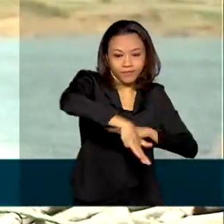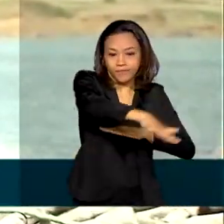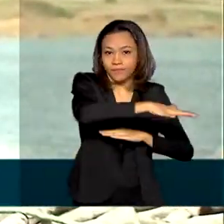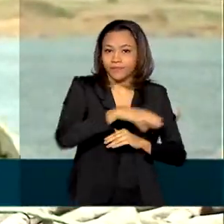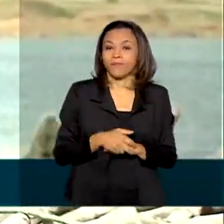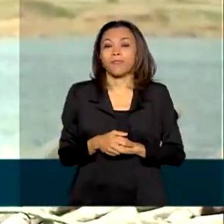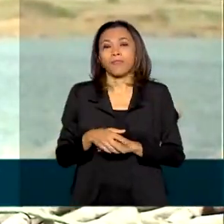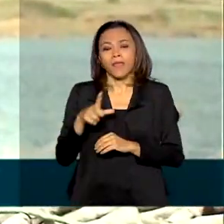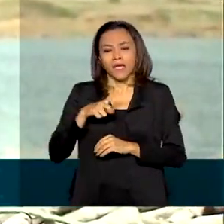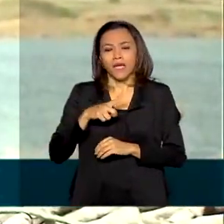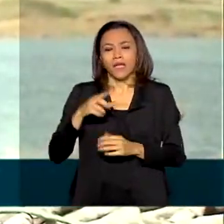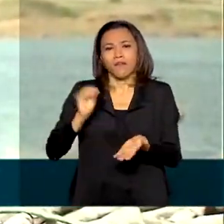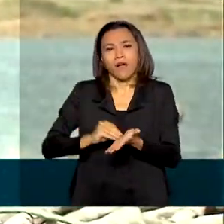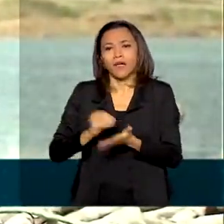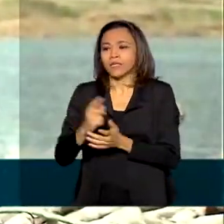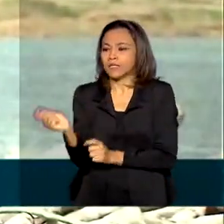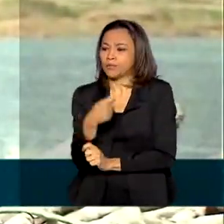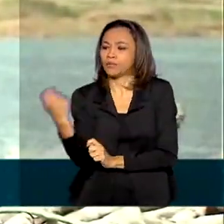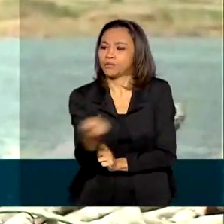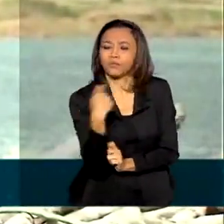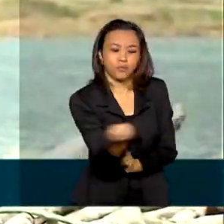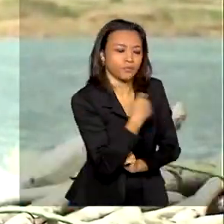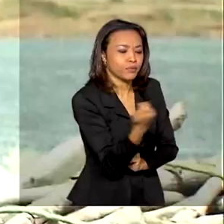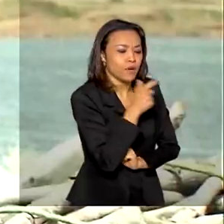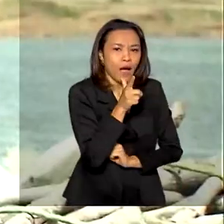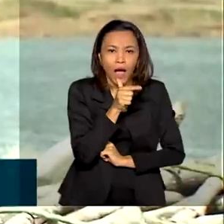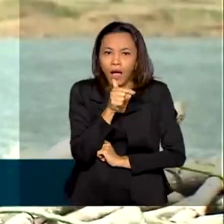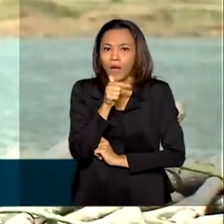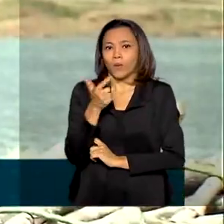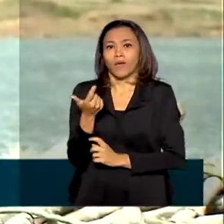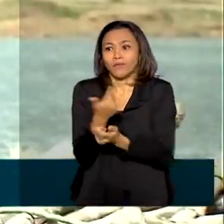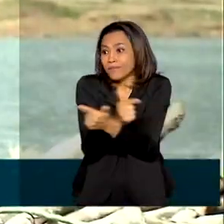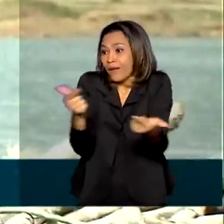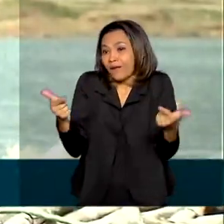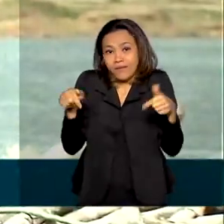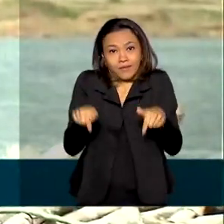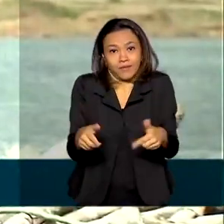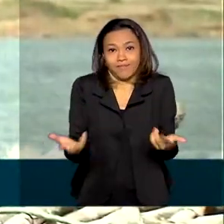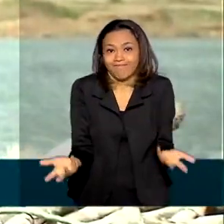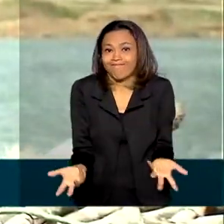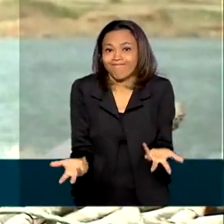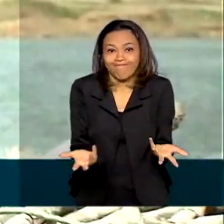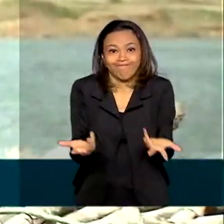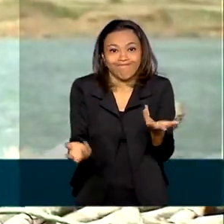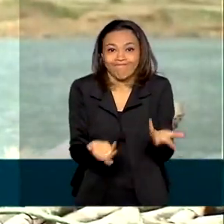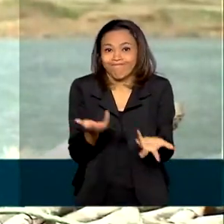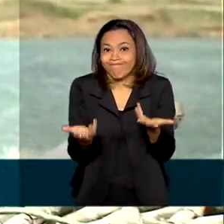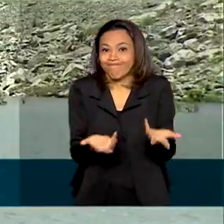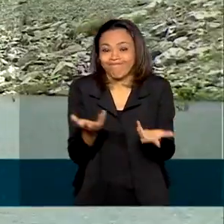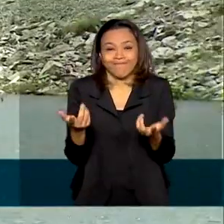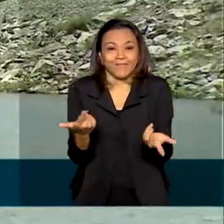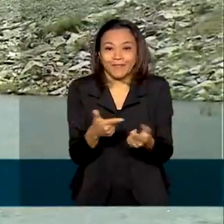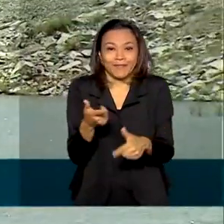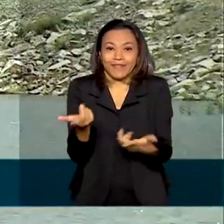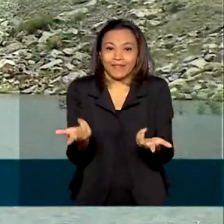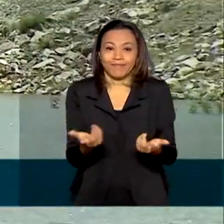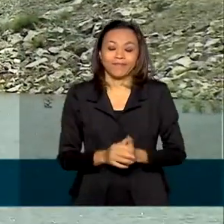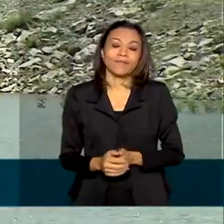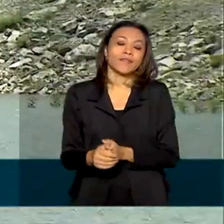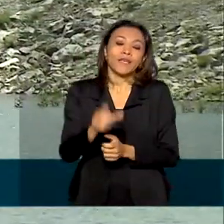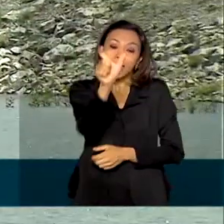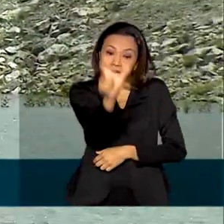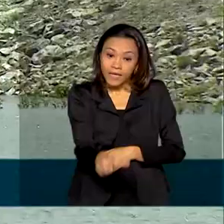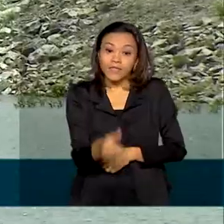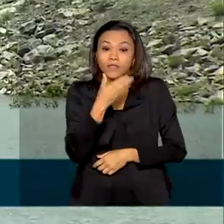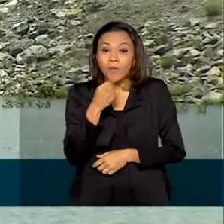irrigação, plantar, por aqui não tem, a gente não está ainda com esse recurso ainda não. João é um dos mais